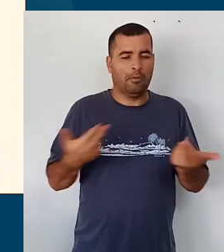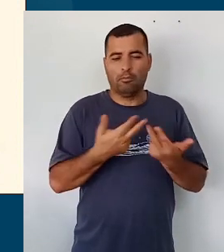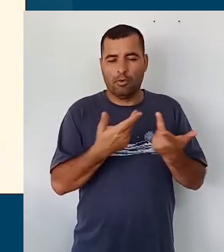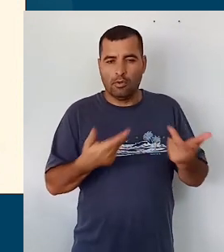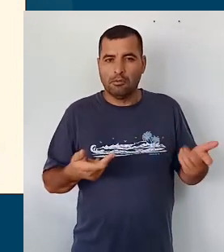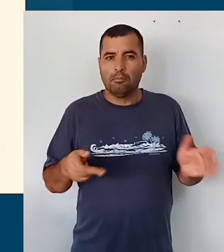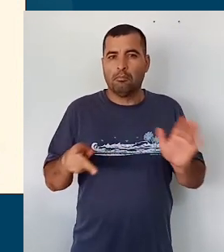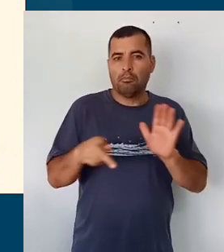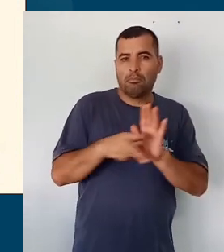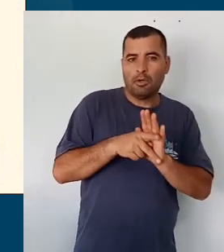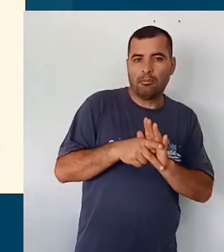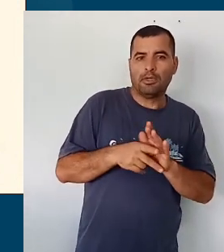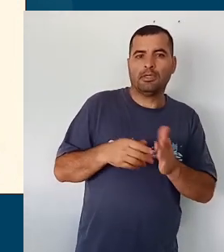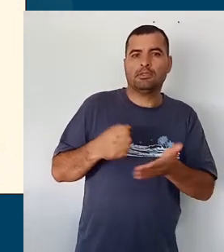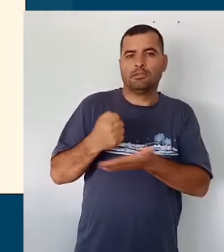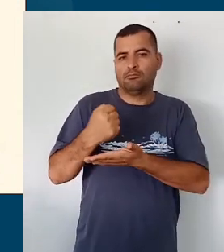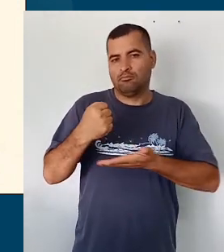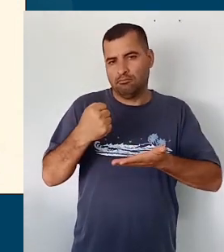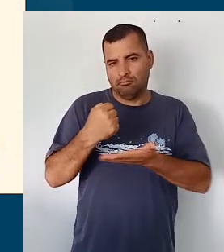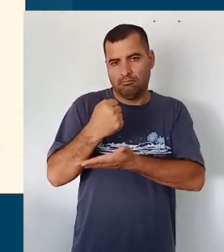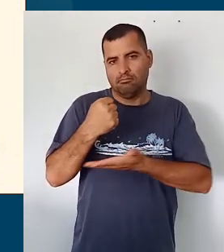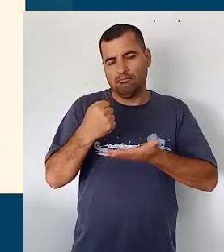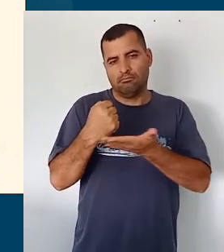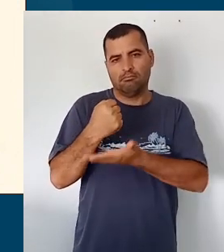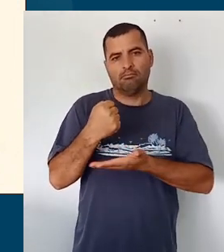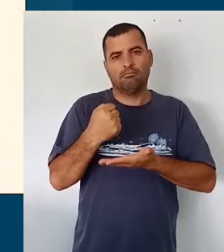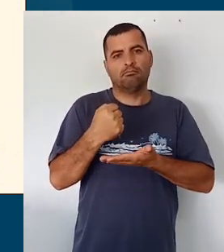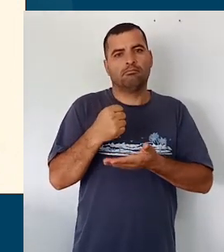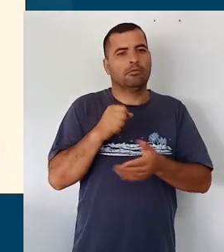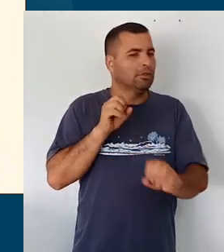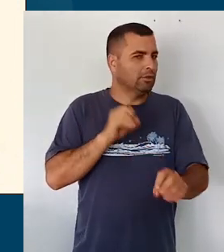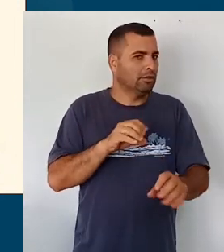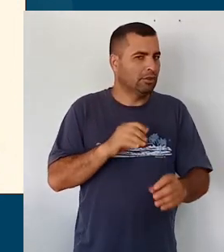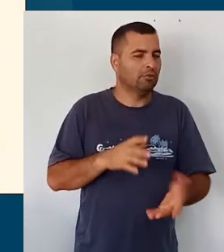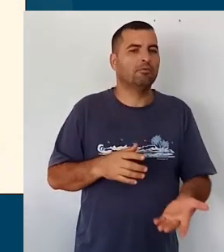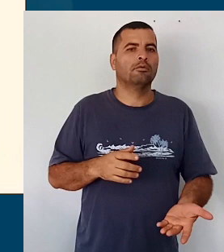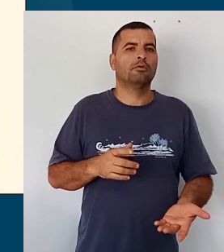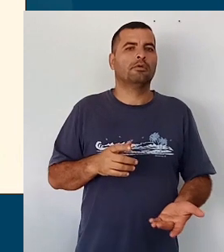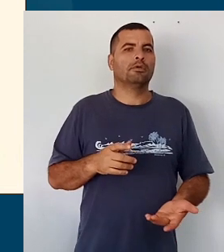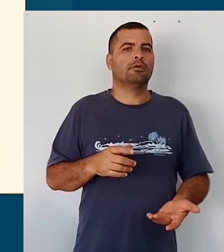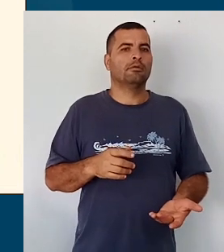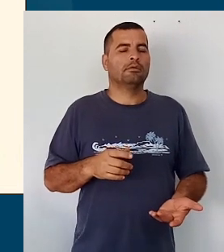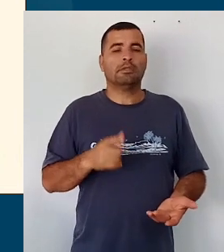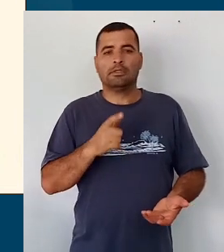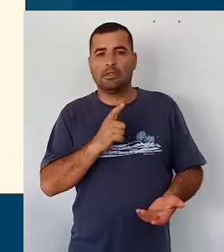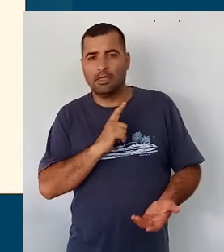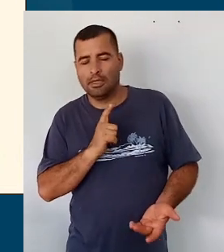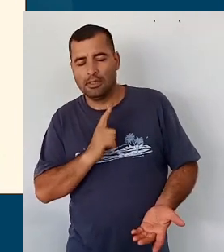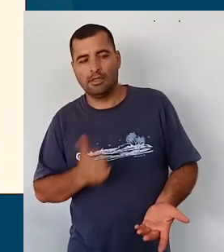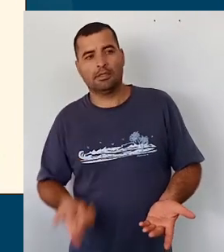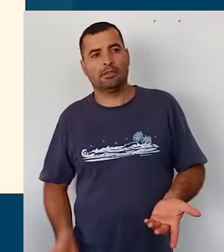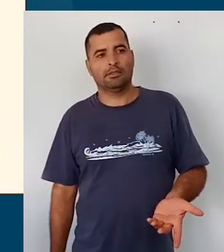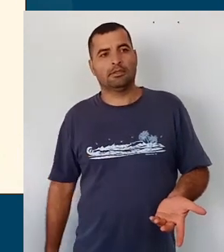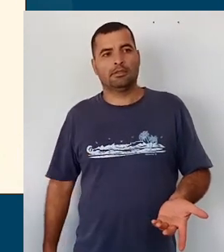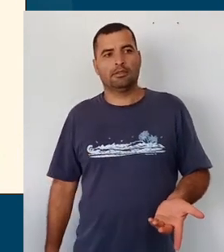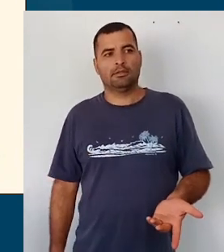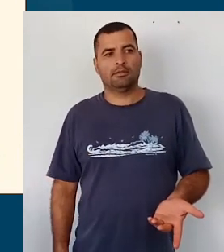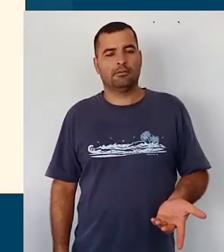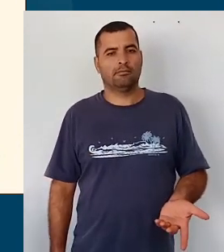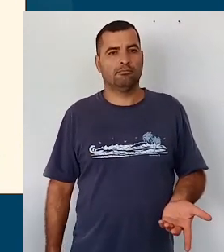o ensino fundamental, que aí sim a gente vai olhar no caso do fundamental, trazendo uma